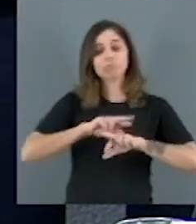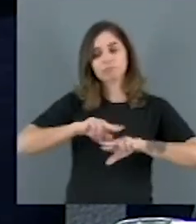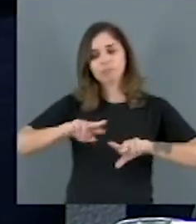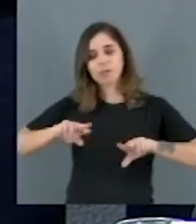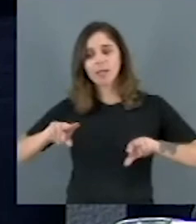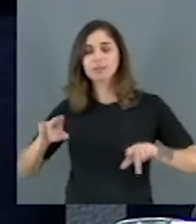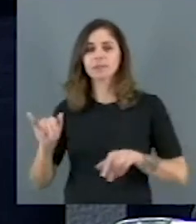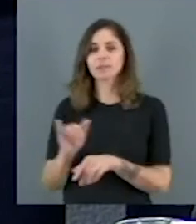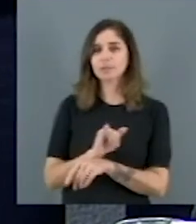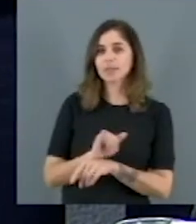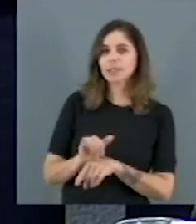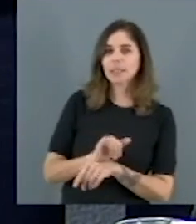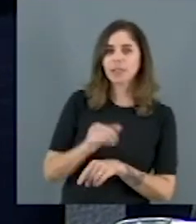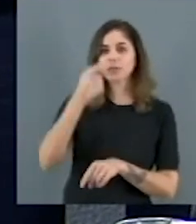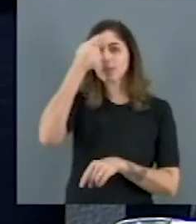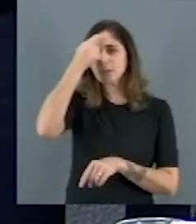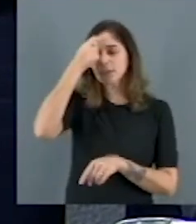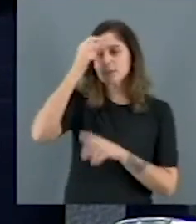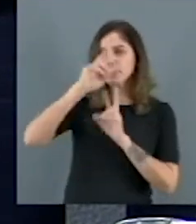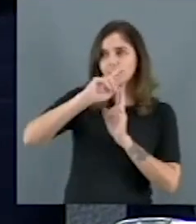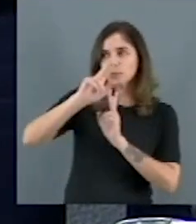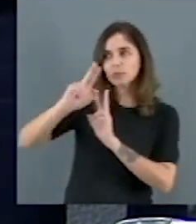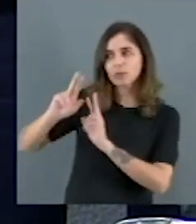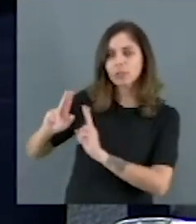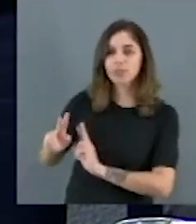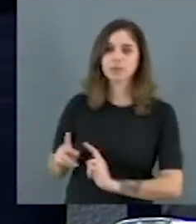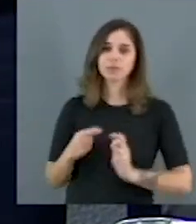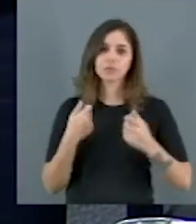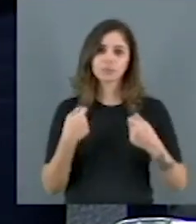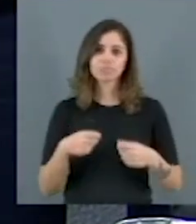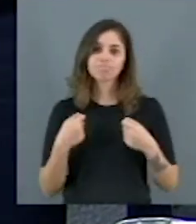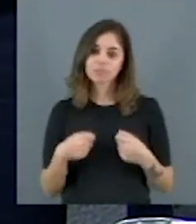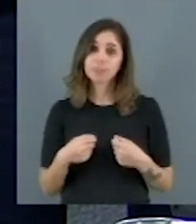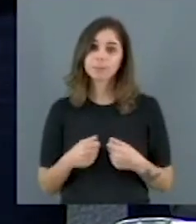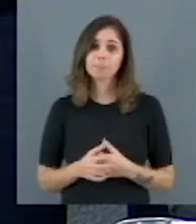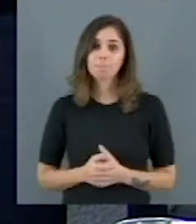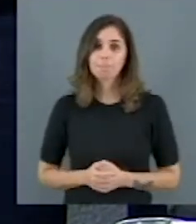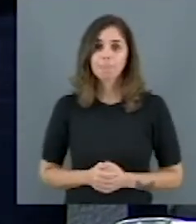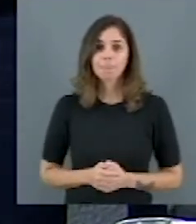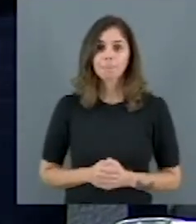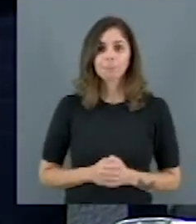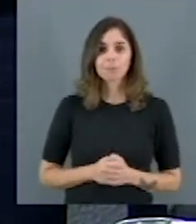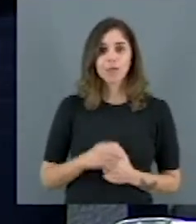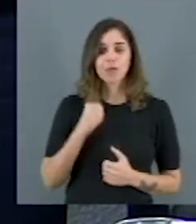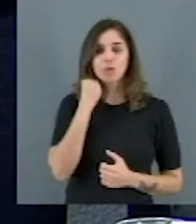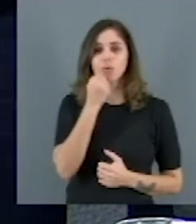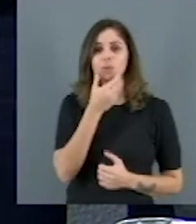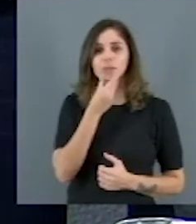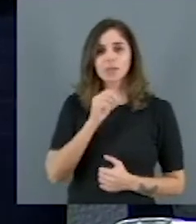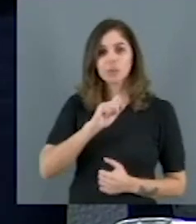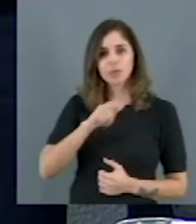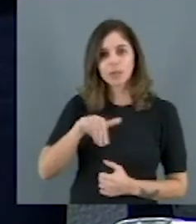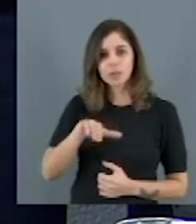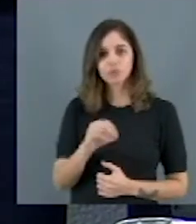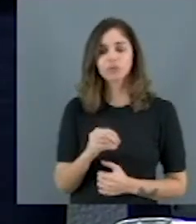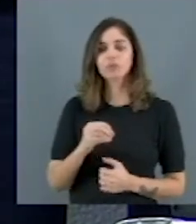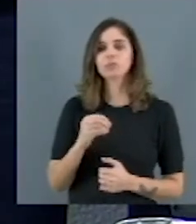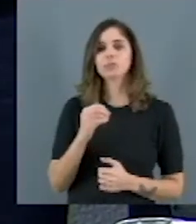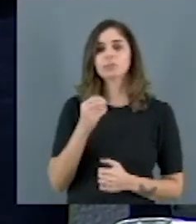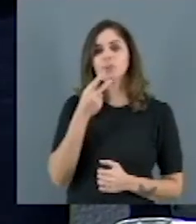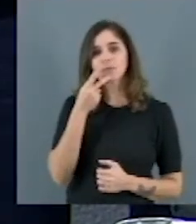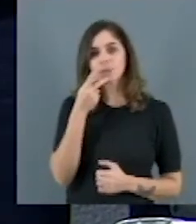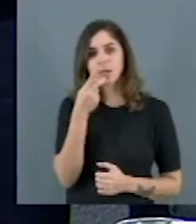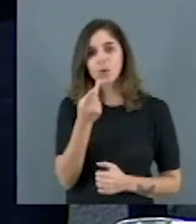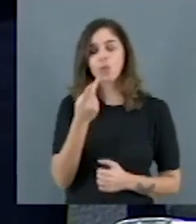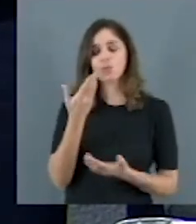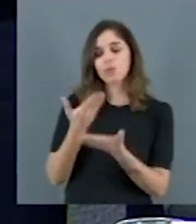formas de entendimento de enfrentá-la. O senador Ângelo Coronel mencionou um estudo da Unicamp